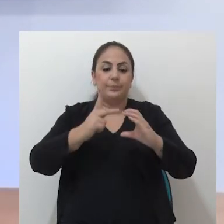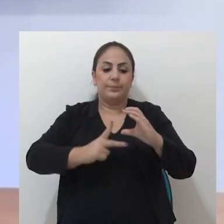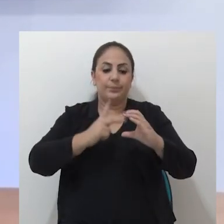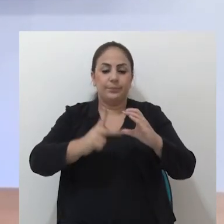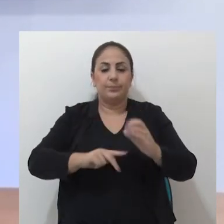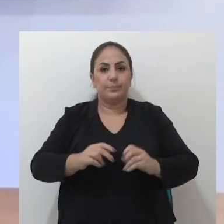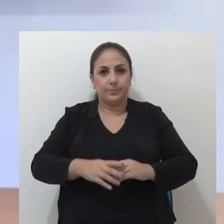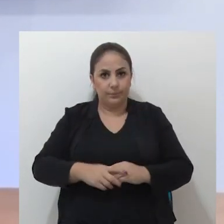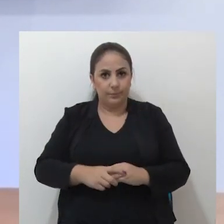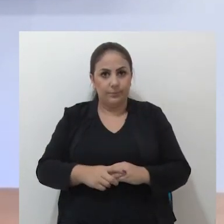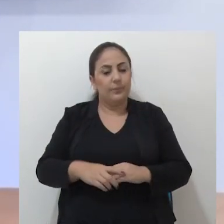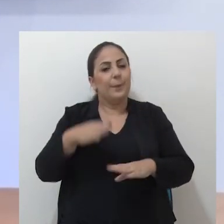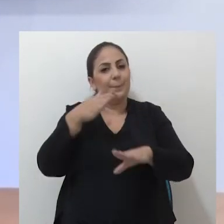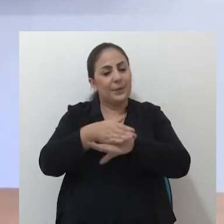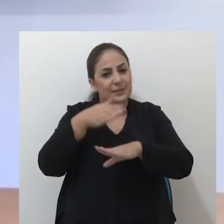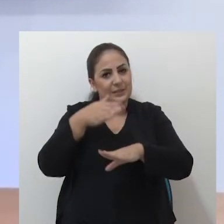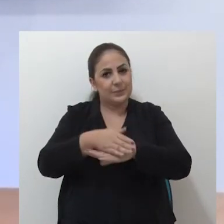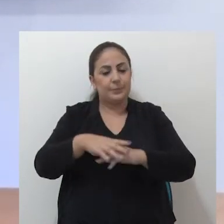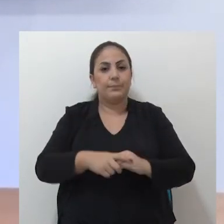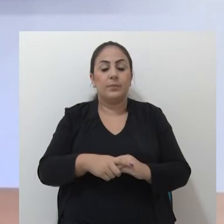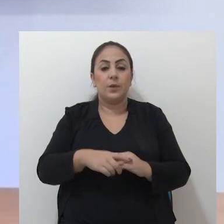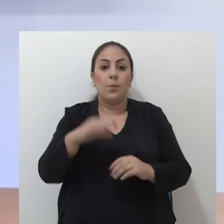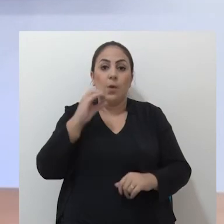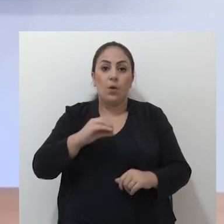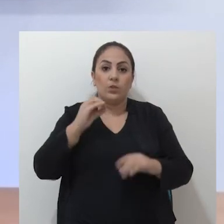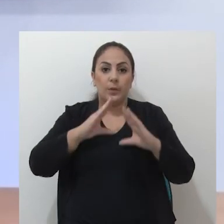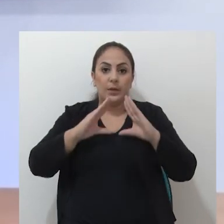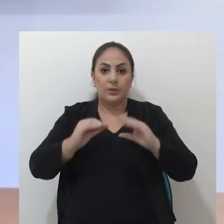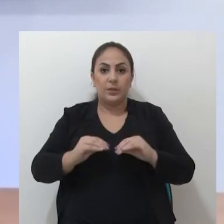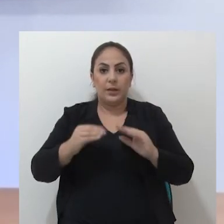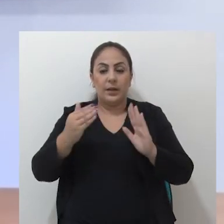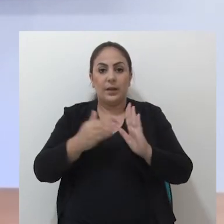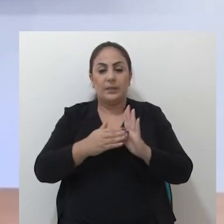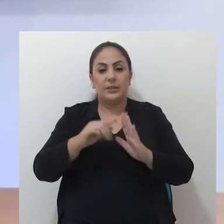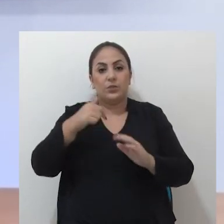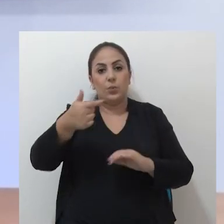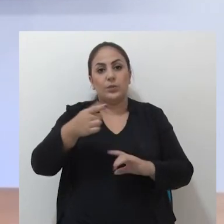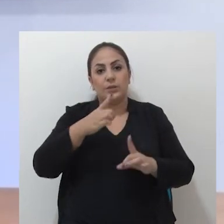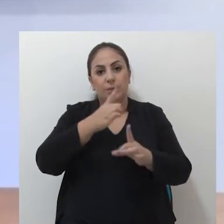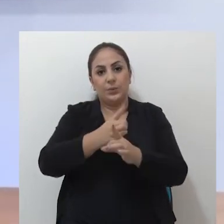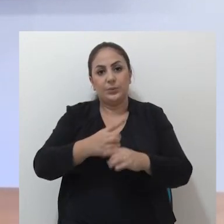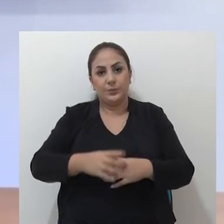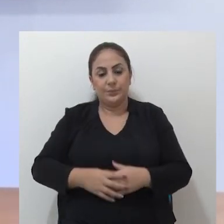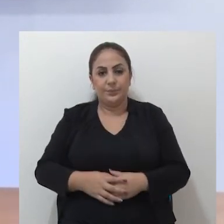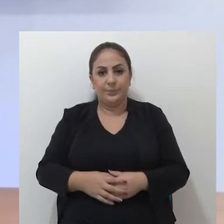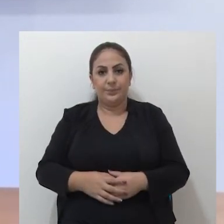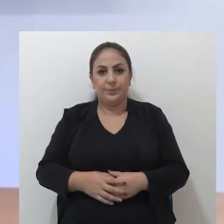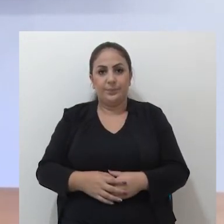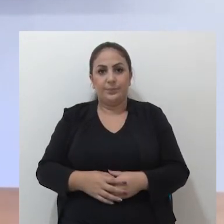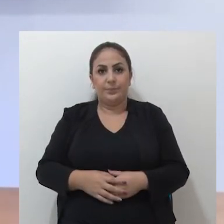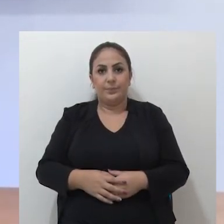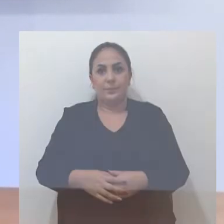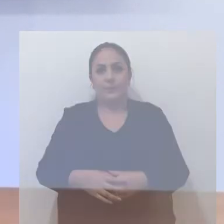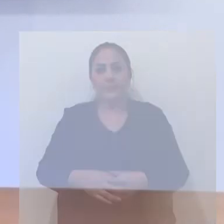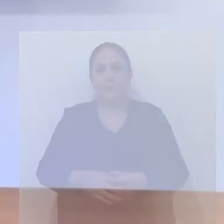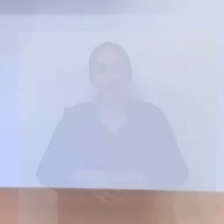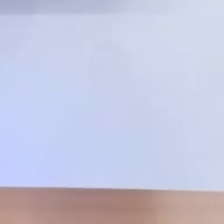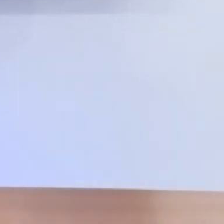no Plenário da Câmara de Vereadores. Participe! Uma ótima noite e até a nossa próxima edição!